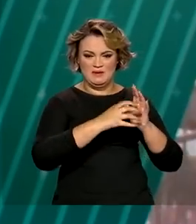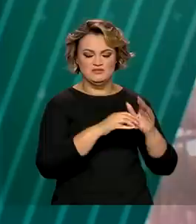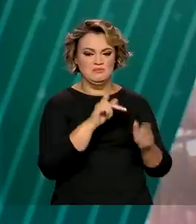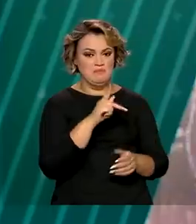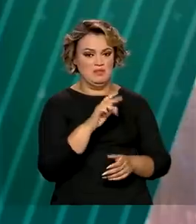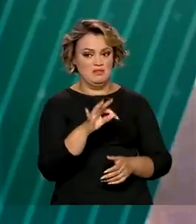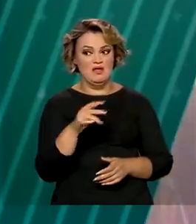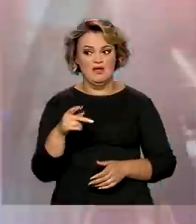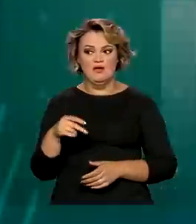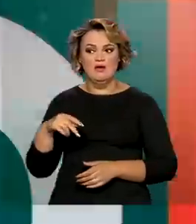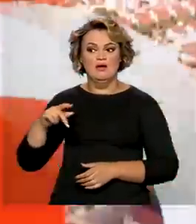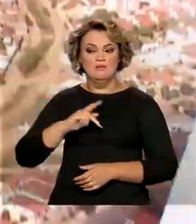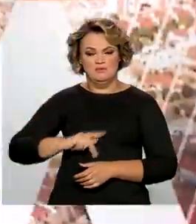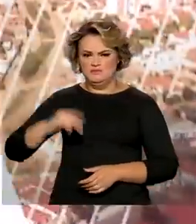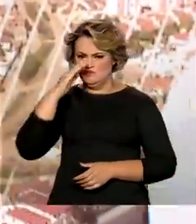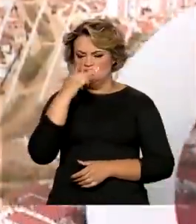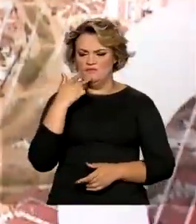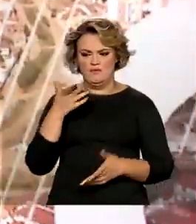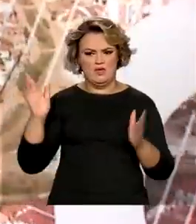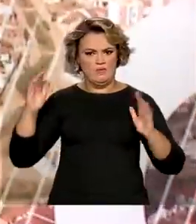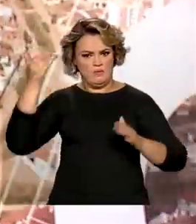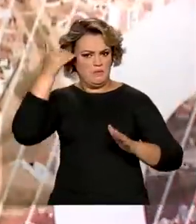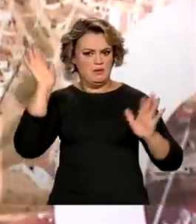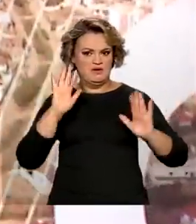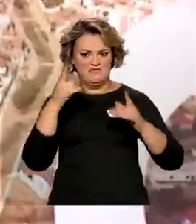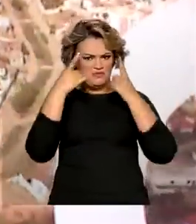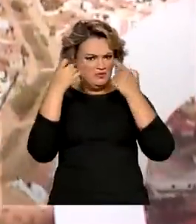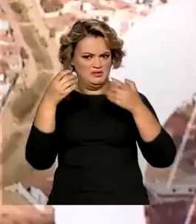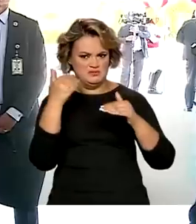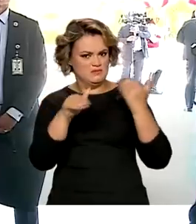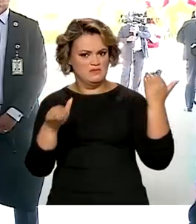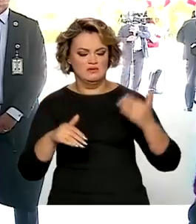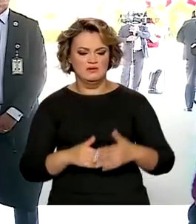nada a ver com o episódio e que não é a favor da violência.